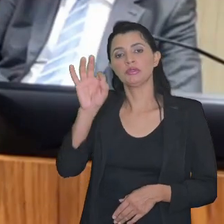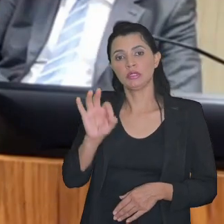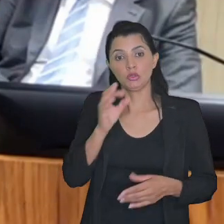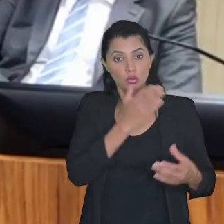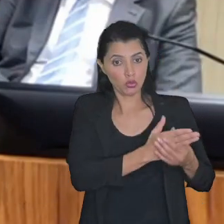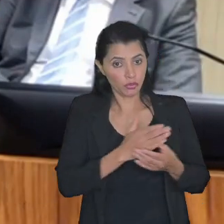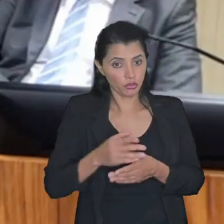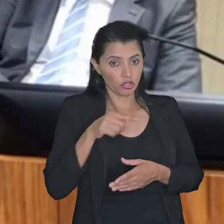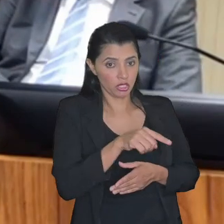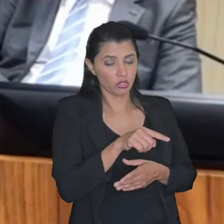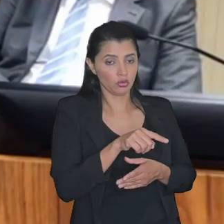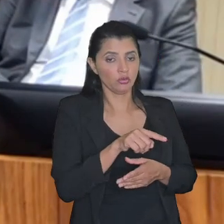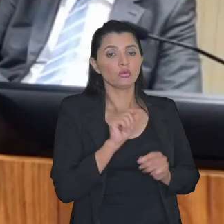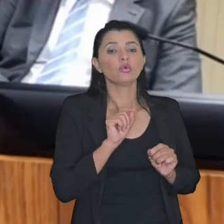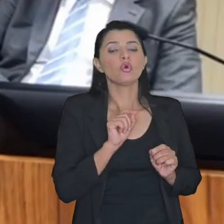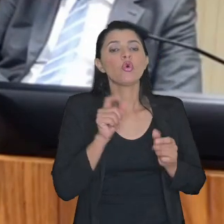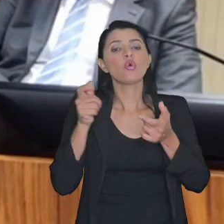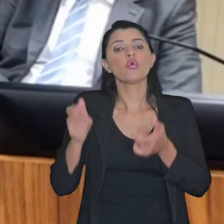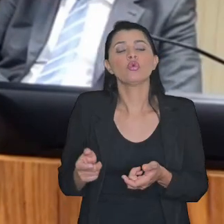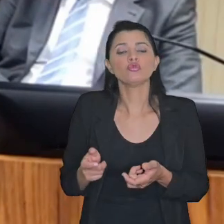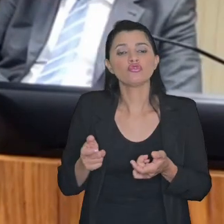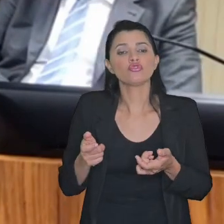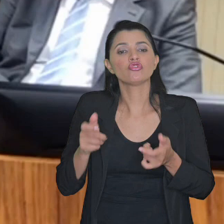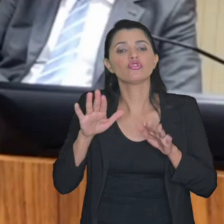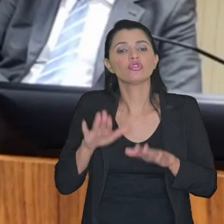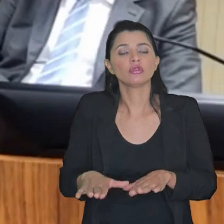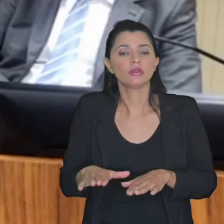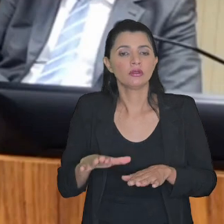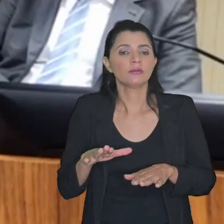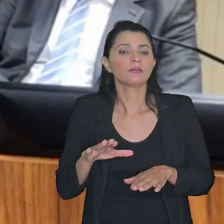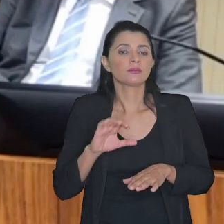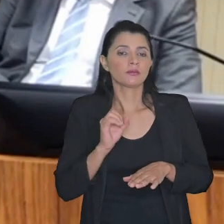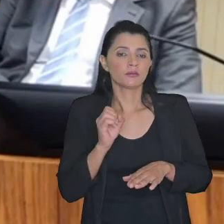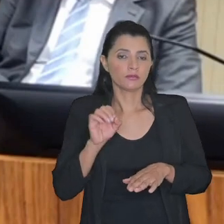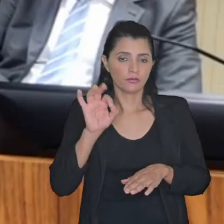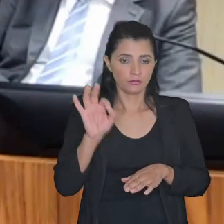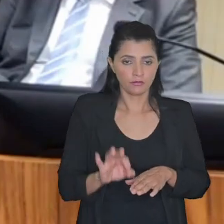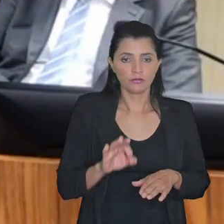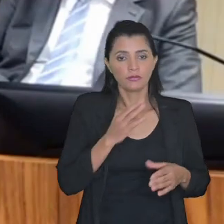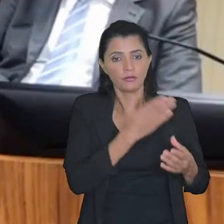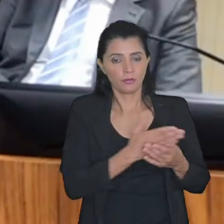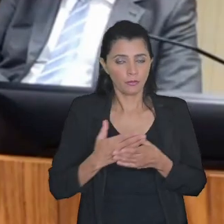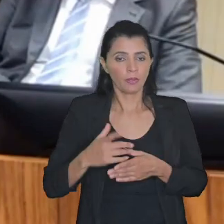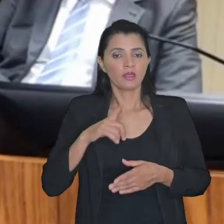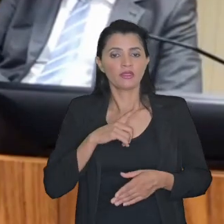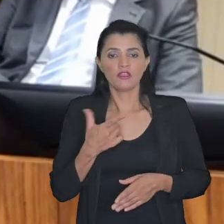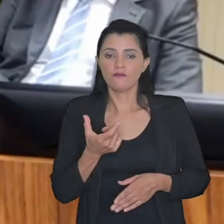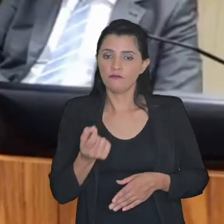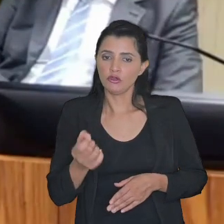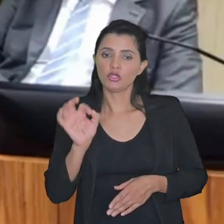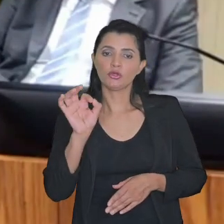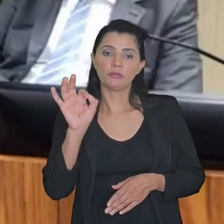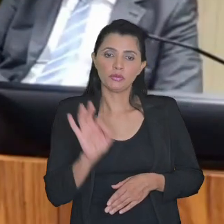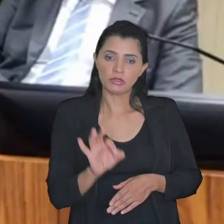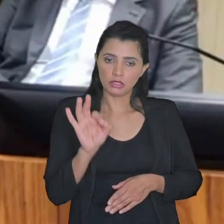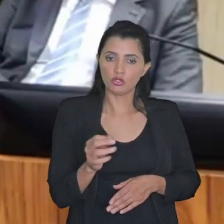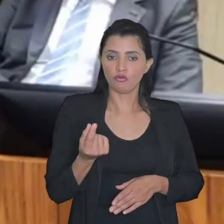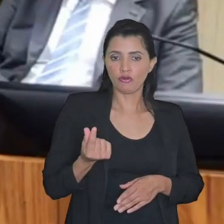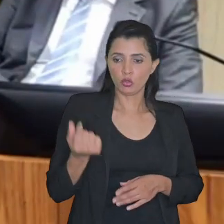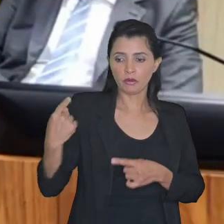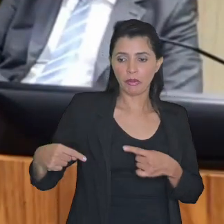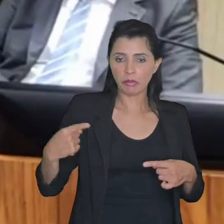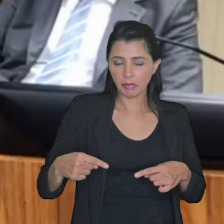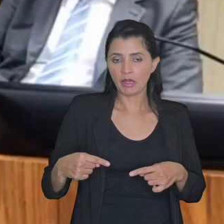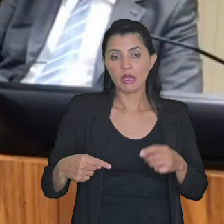processos está em 80% dos processos está 20% dos valores discutidos e esses 80